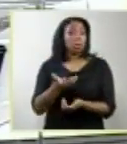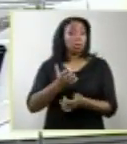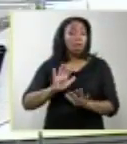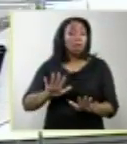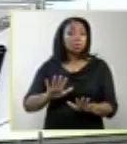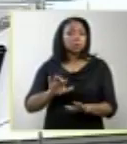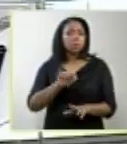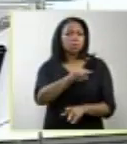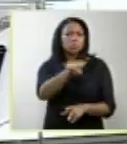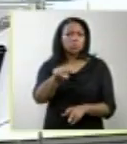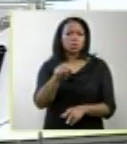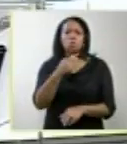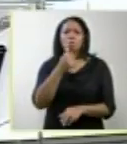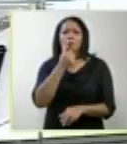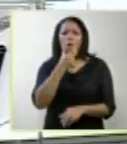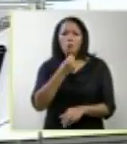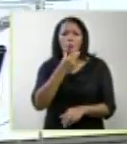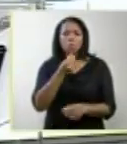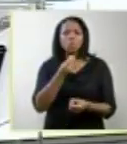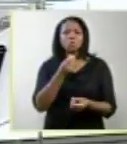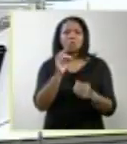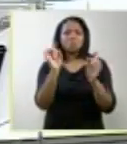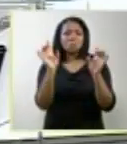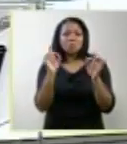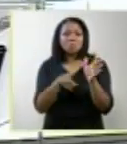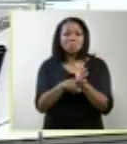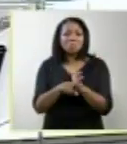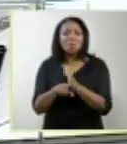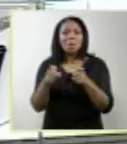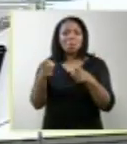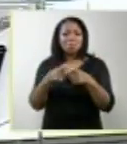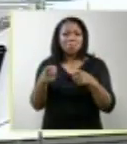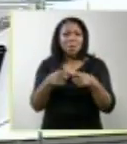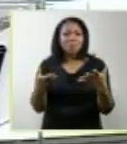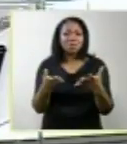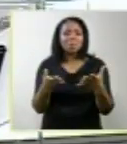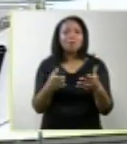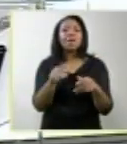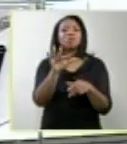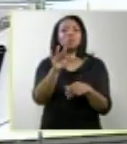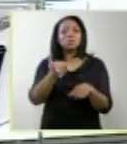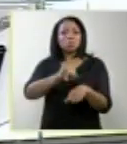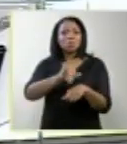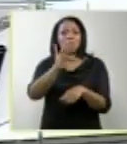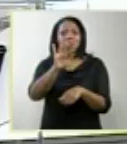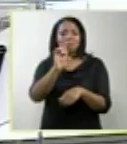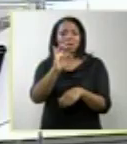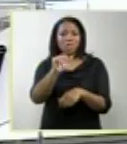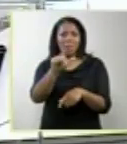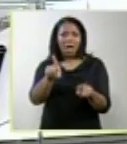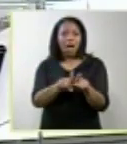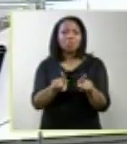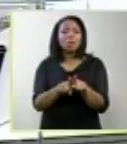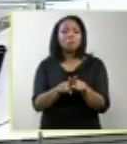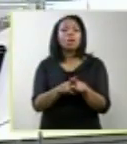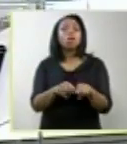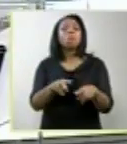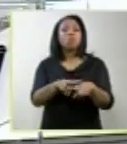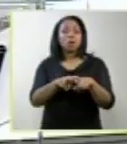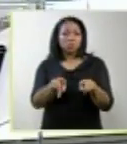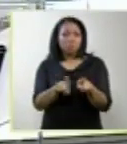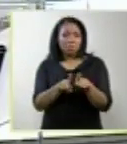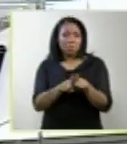que os senhores sejam especialistas em medicina fetal, mas uma parte da embriogênese é facilmente entendível